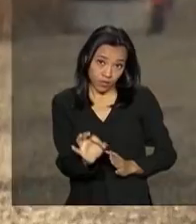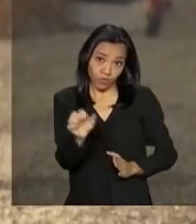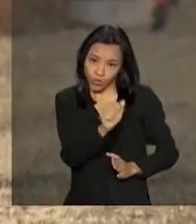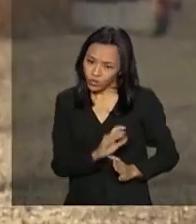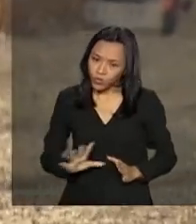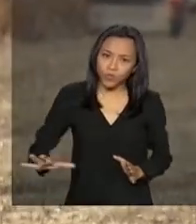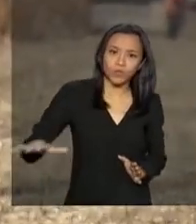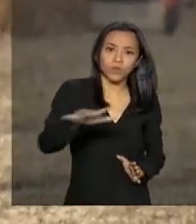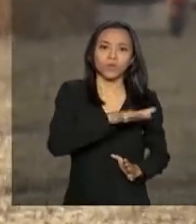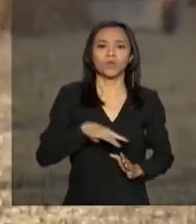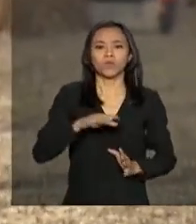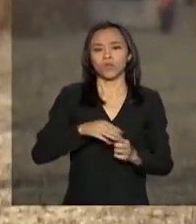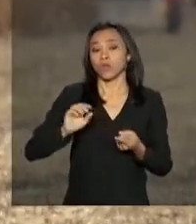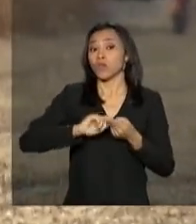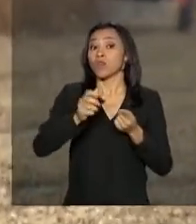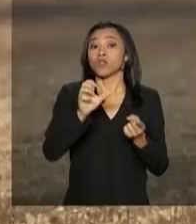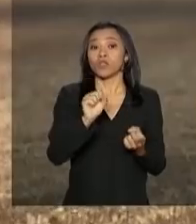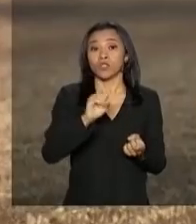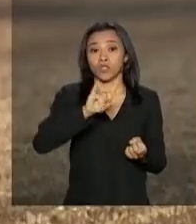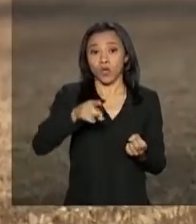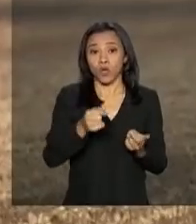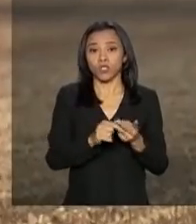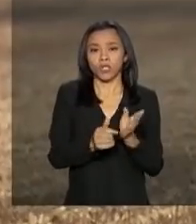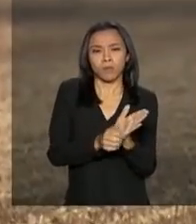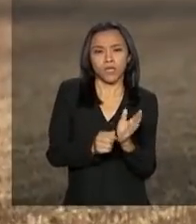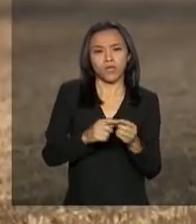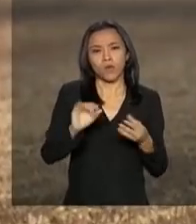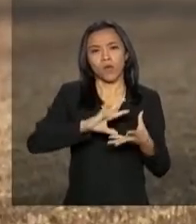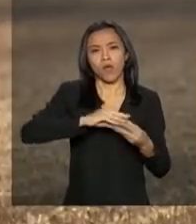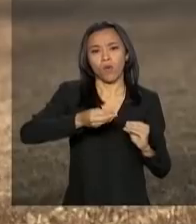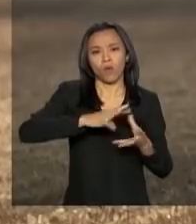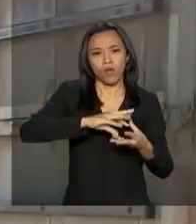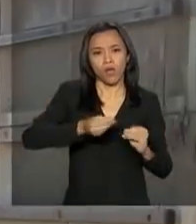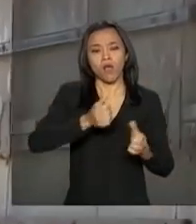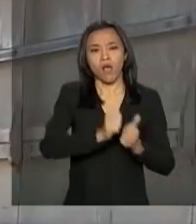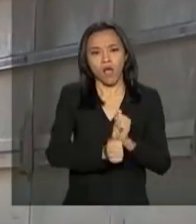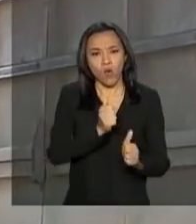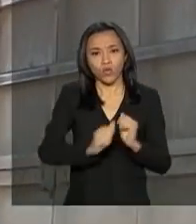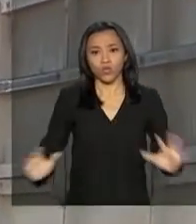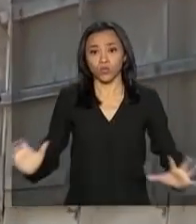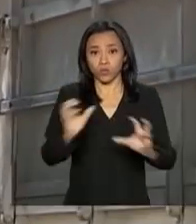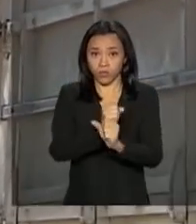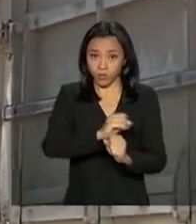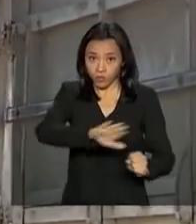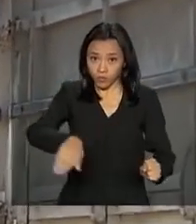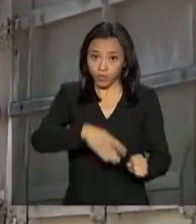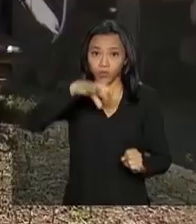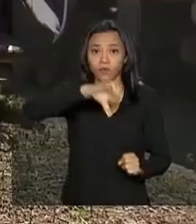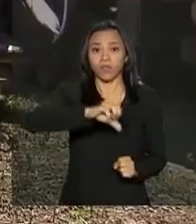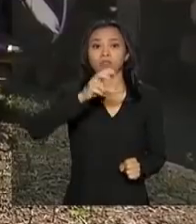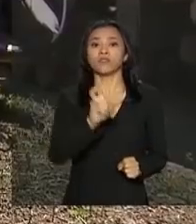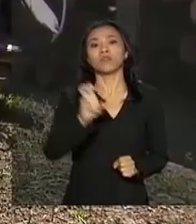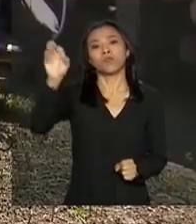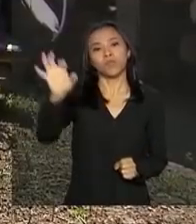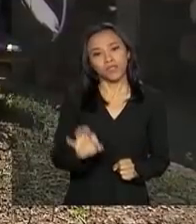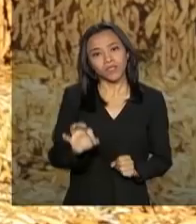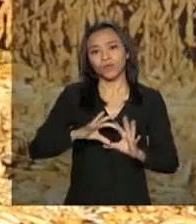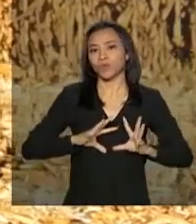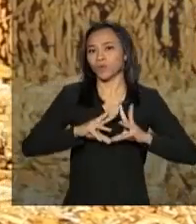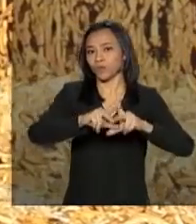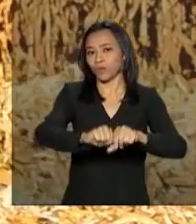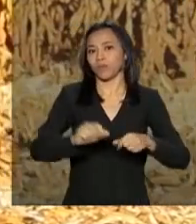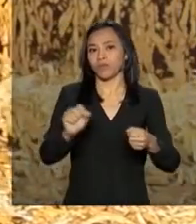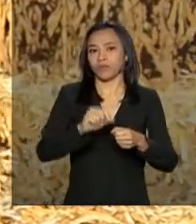Os destaques são soja, milho, arroz e algodão, que juntas correspondem a 95% da produção total no país.